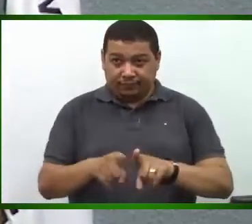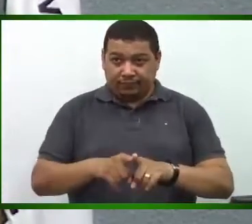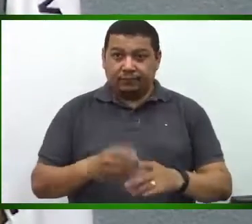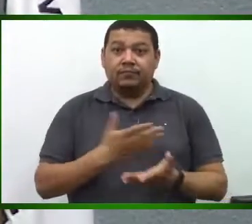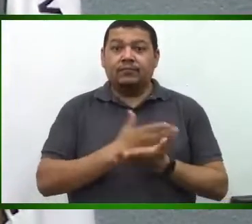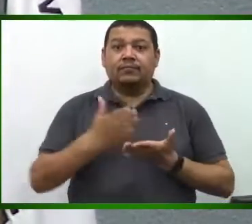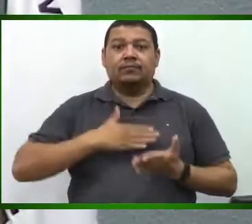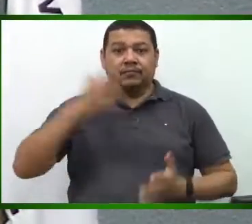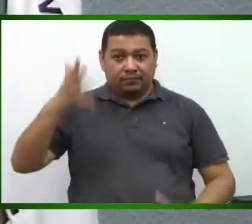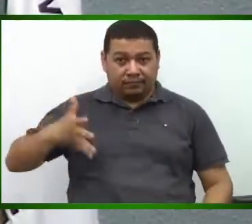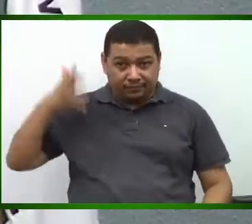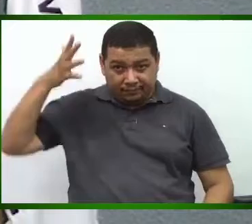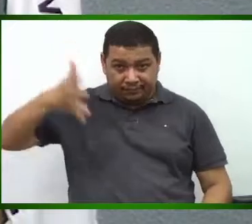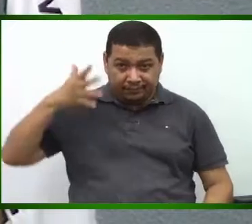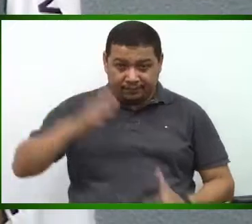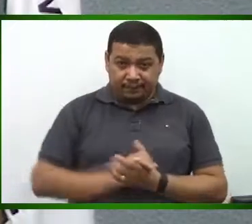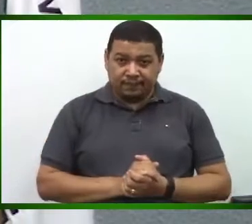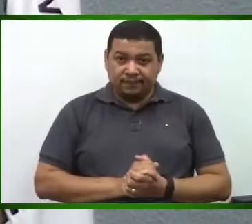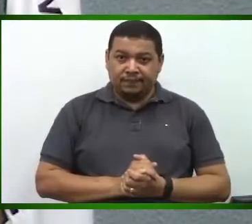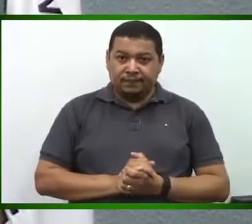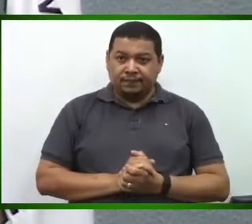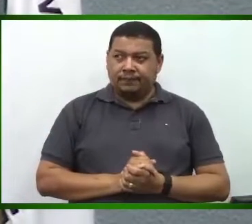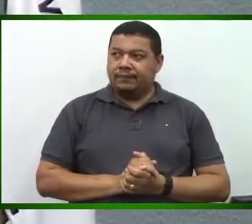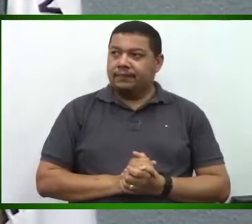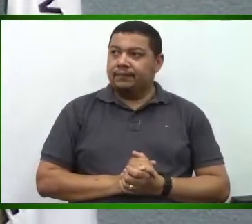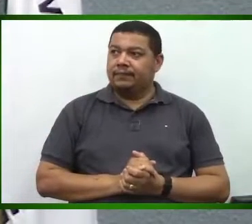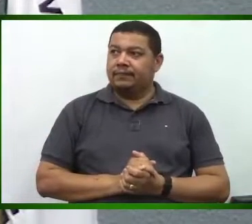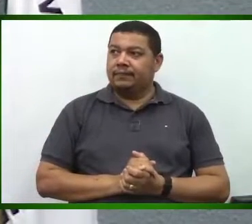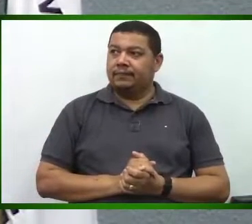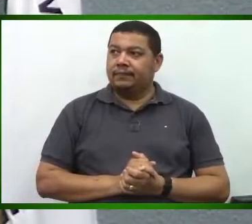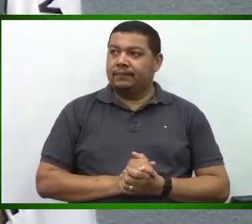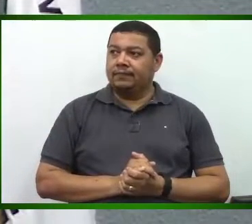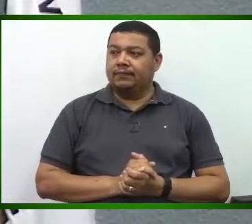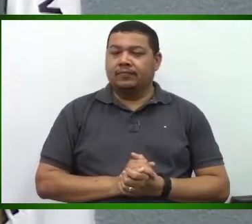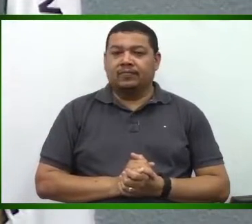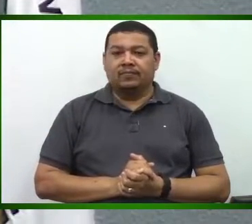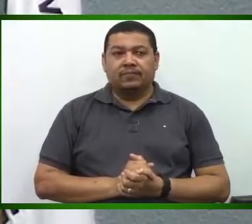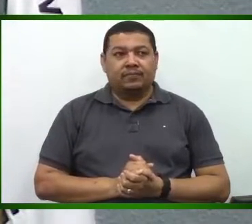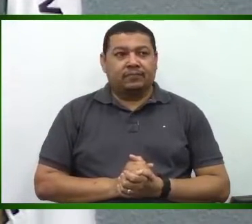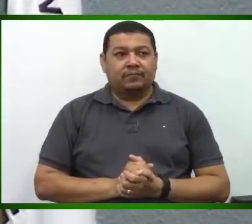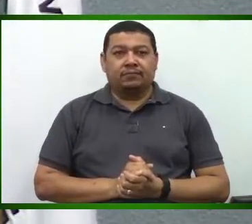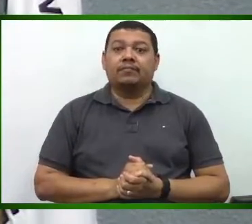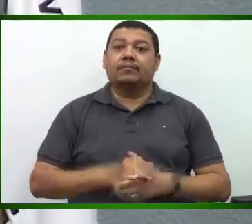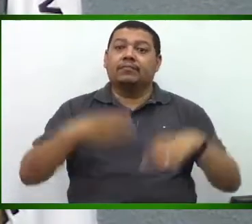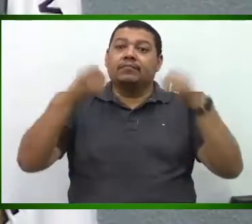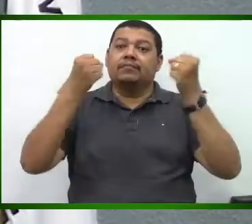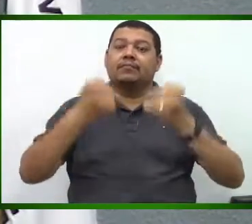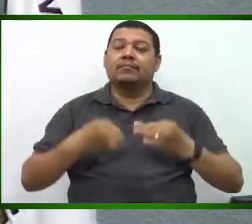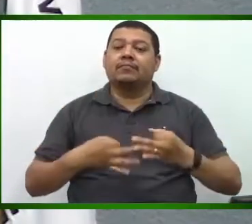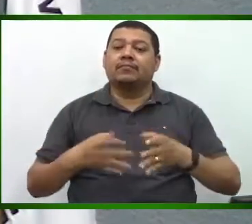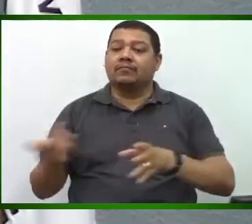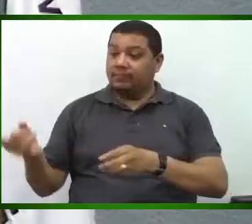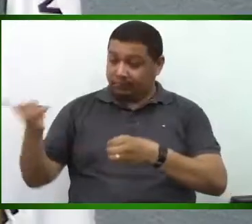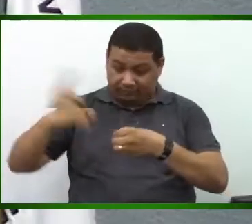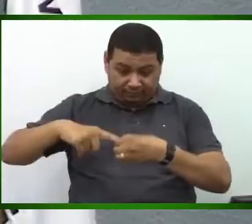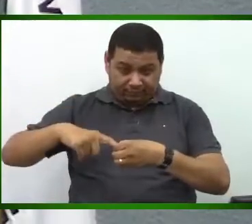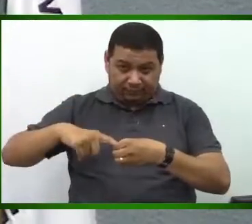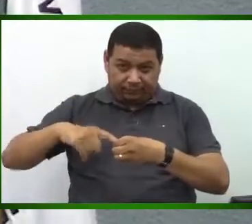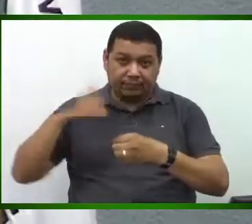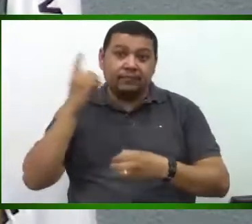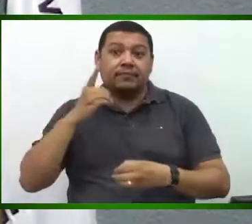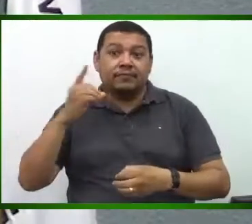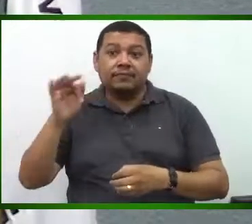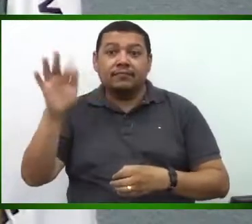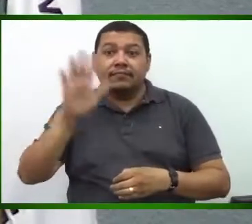começar a minha fala reconhecendo a parceria que a deputada federal